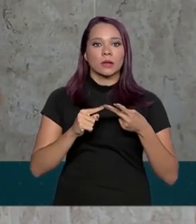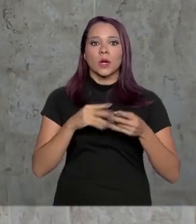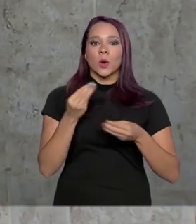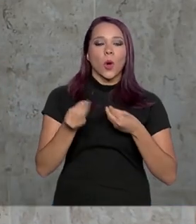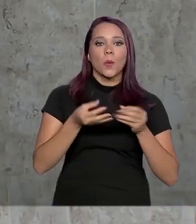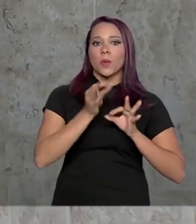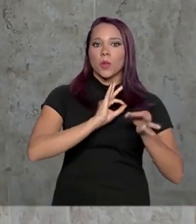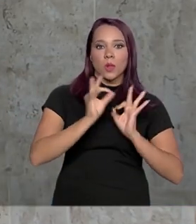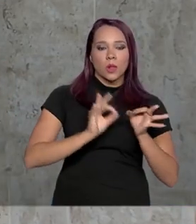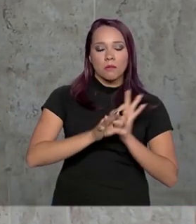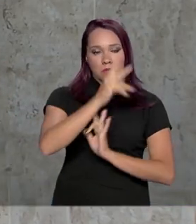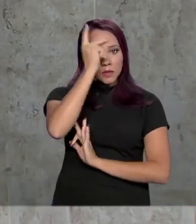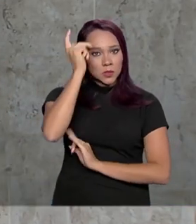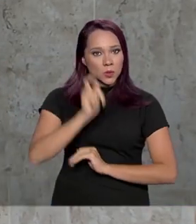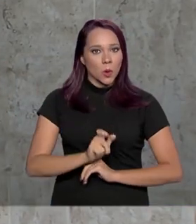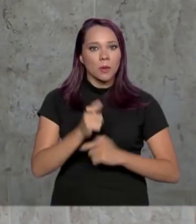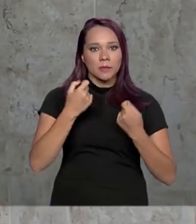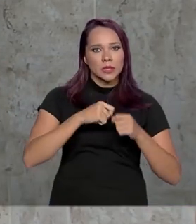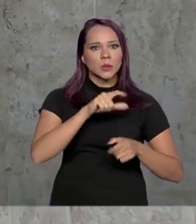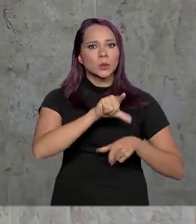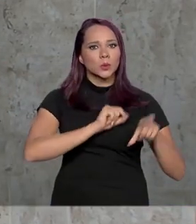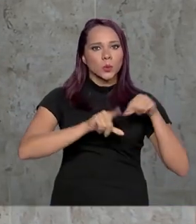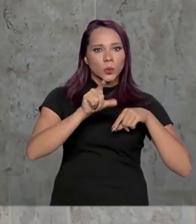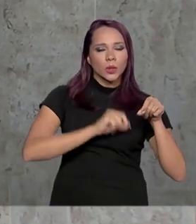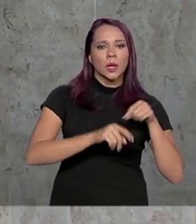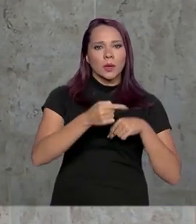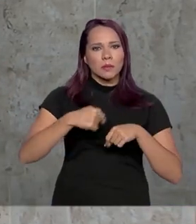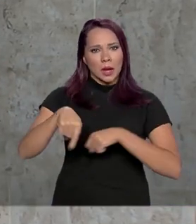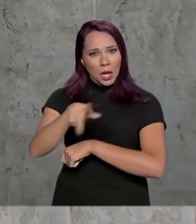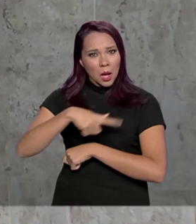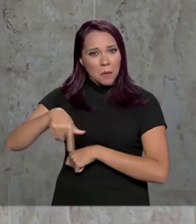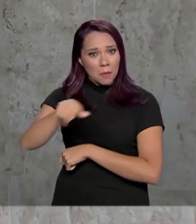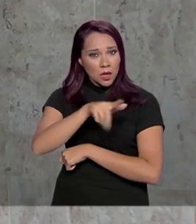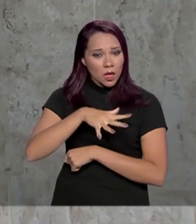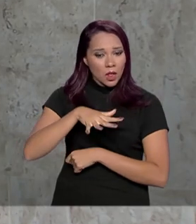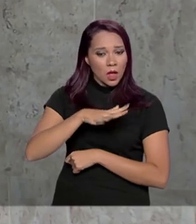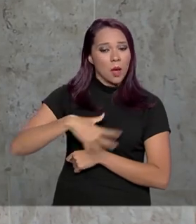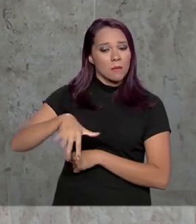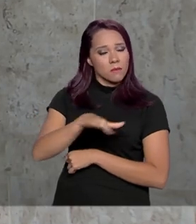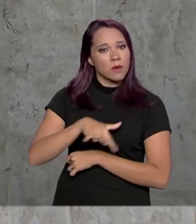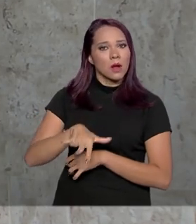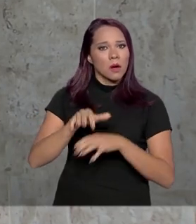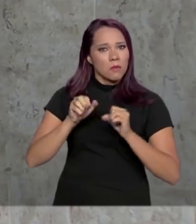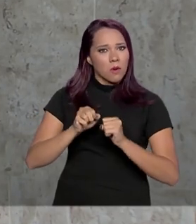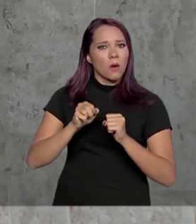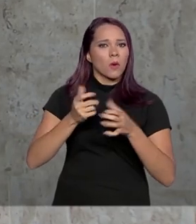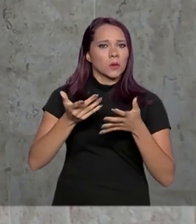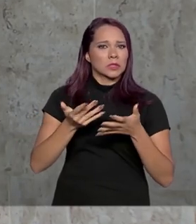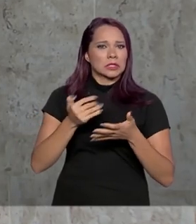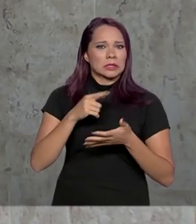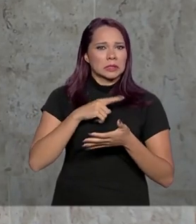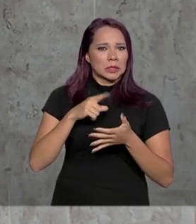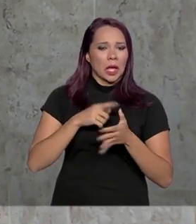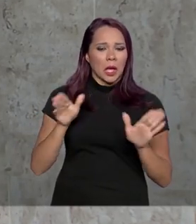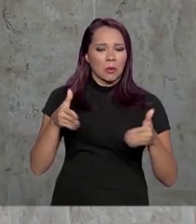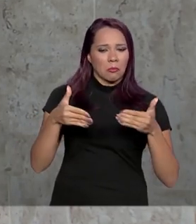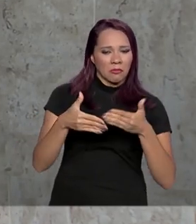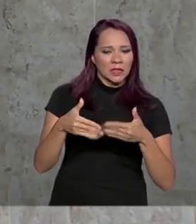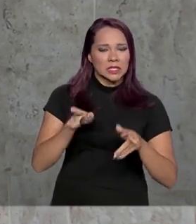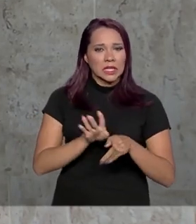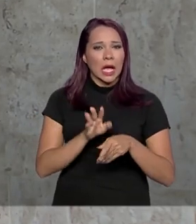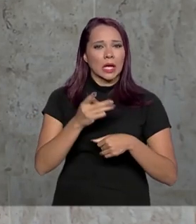pessoas que vão ter que ser designadas para ficar no ambiente onde vai ser esse espaço de quarentena,